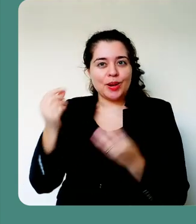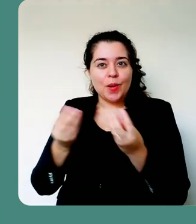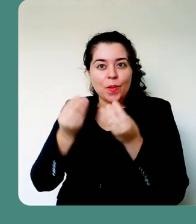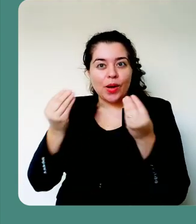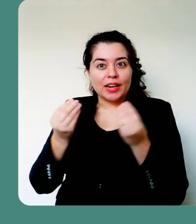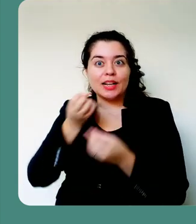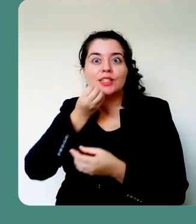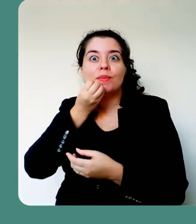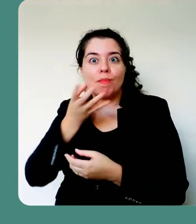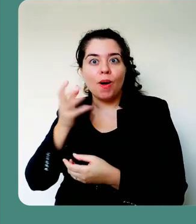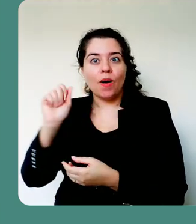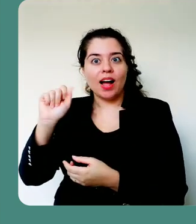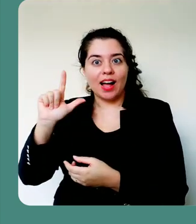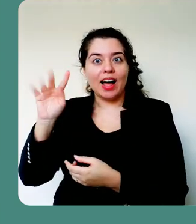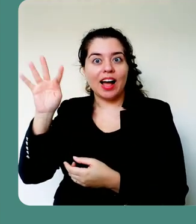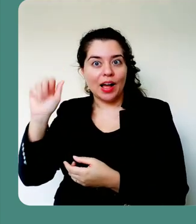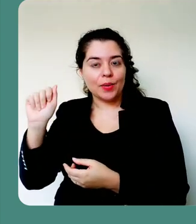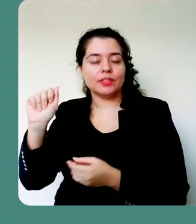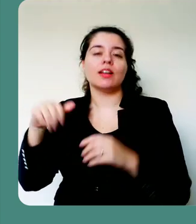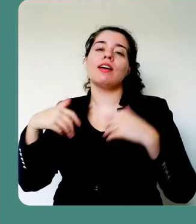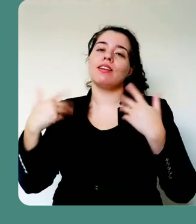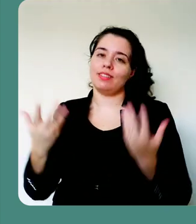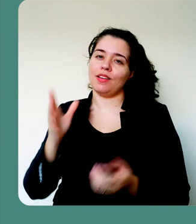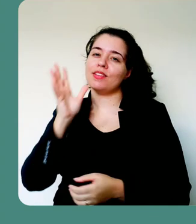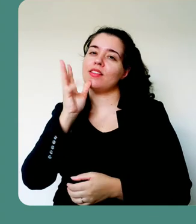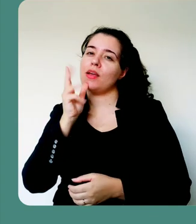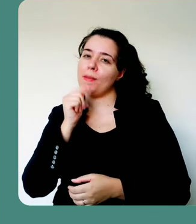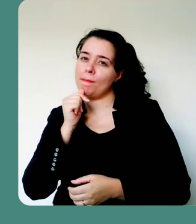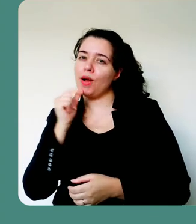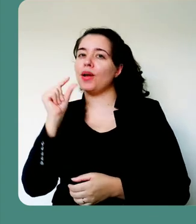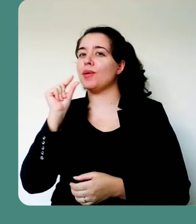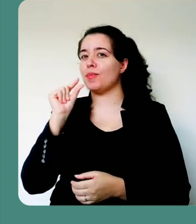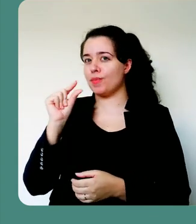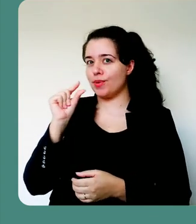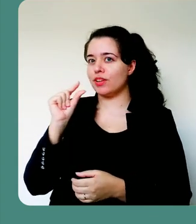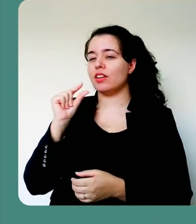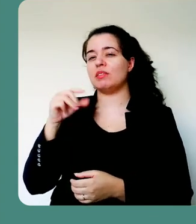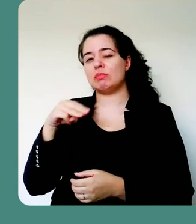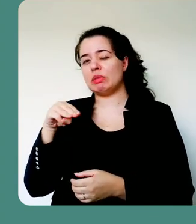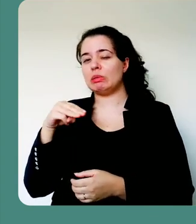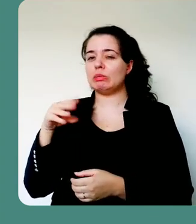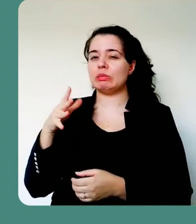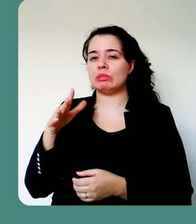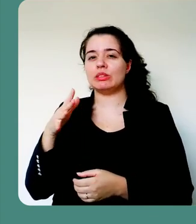demorar alguns minutos, então, para que essa criação do vídeo seja executada.